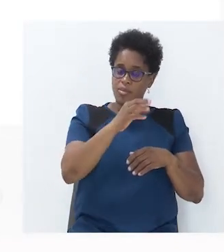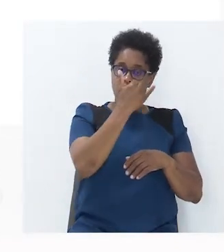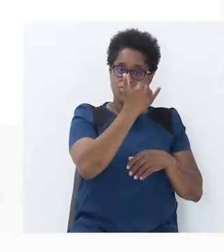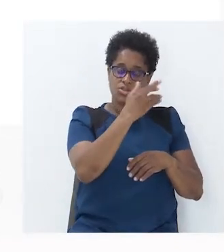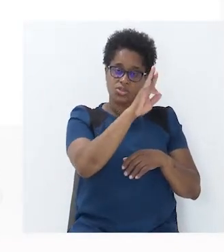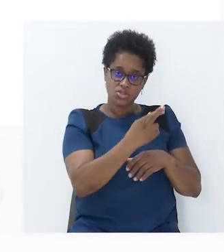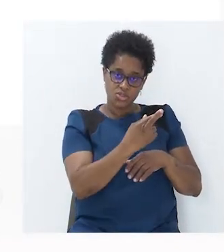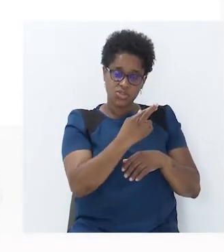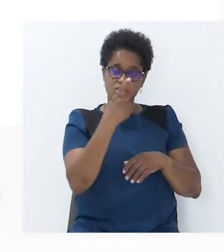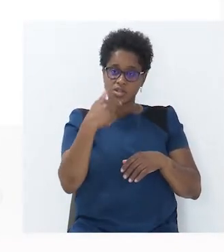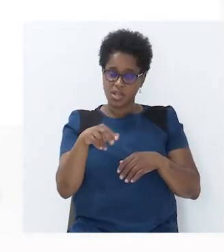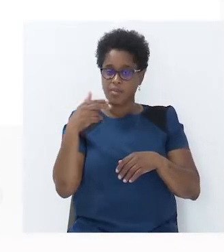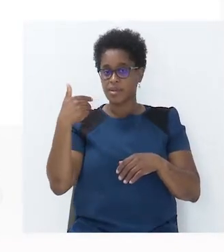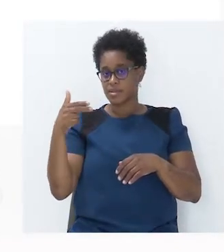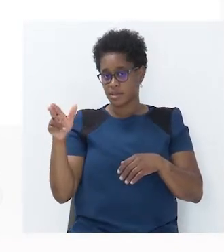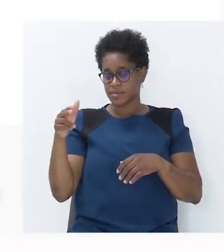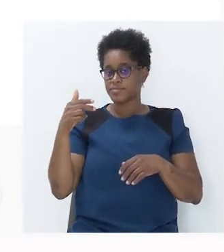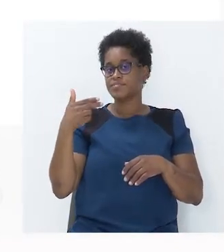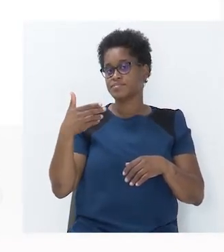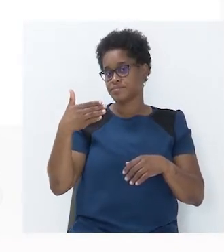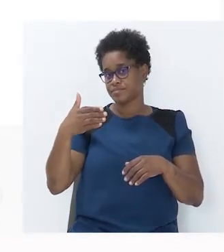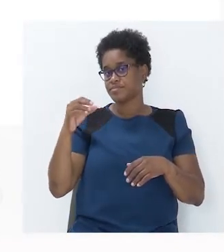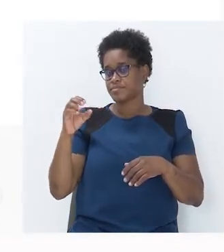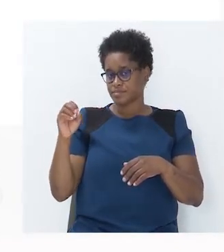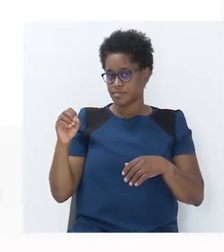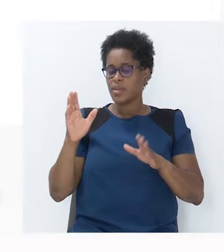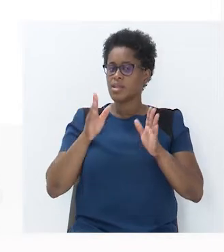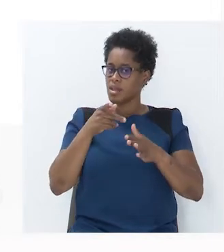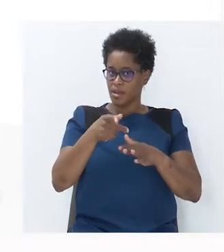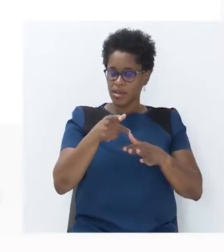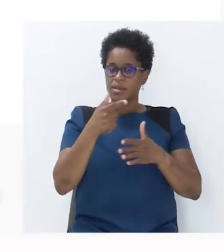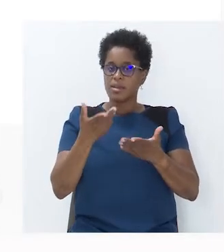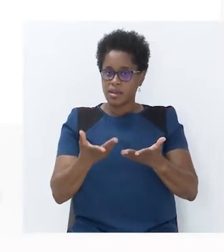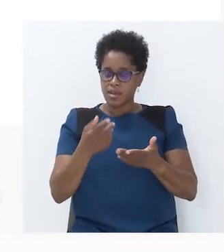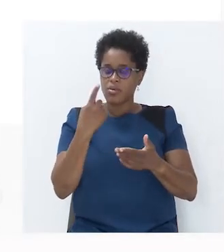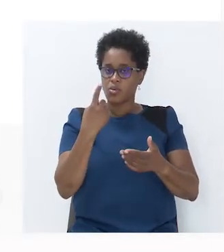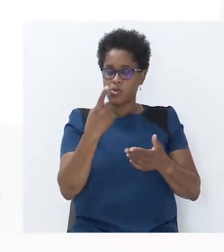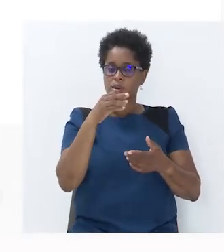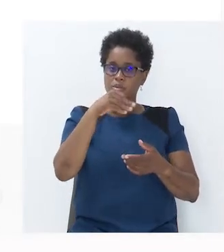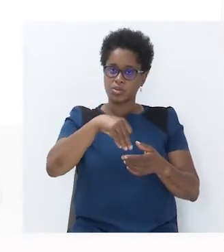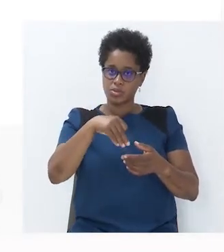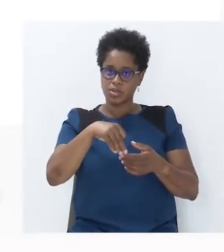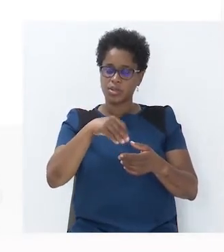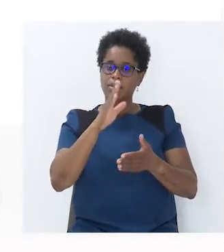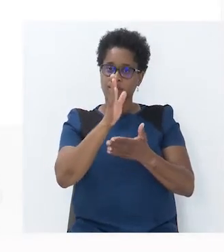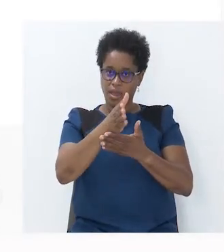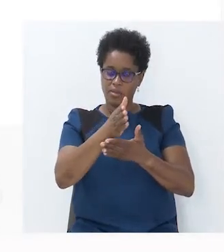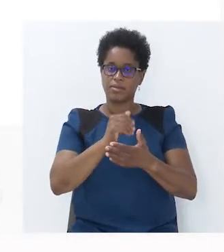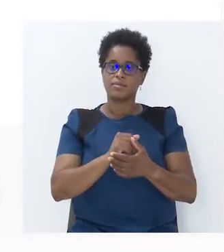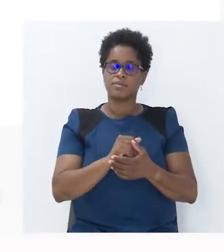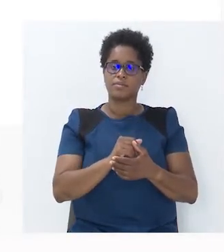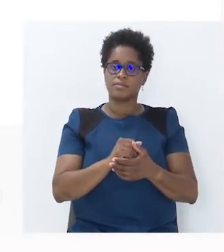para 100. Já aqui, já aqui se trata de uma proporcionalidade direta.